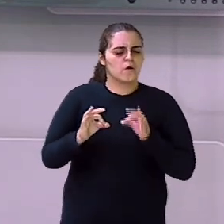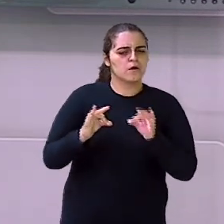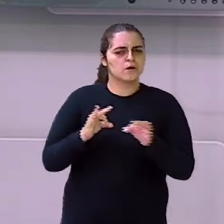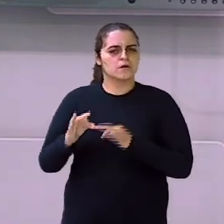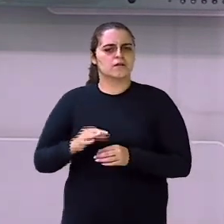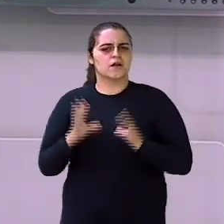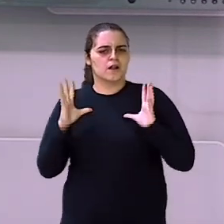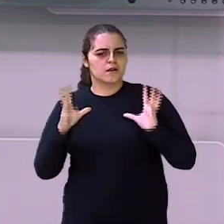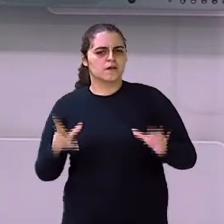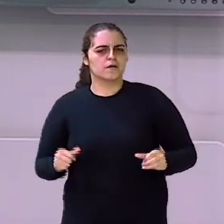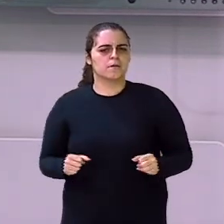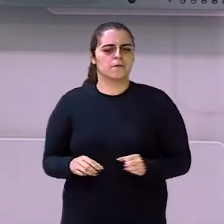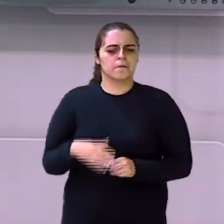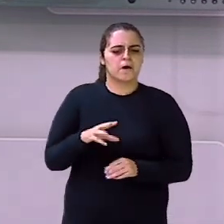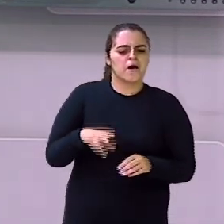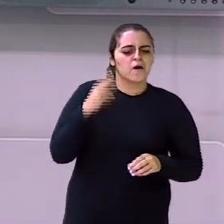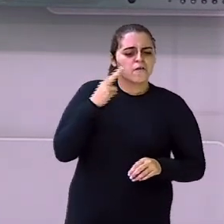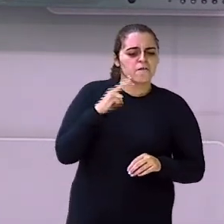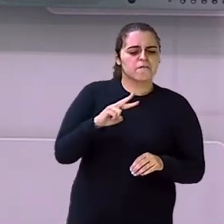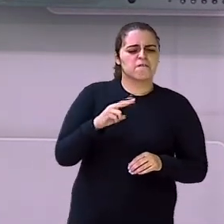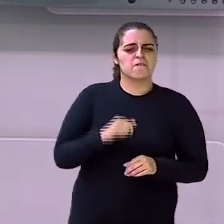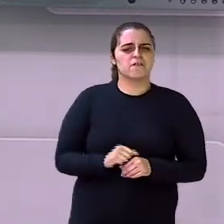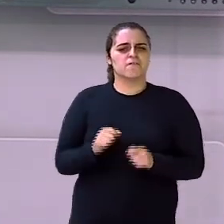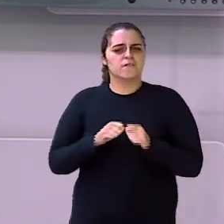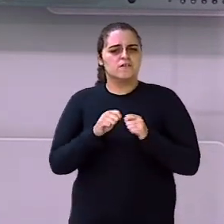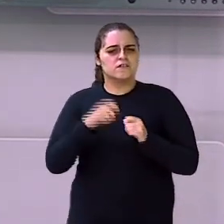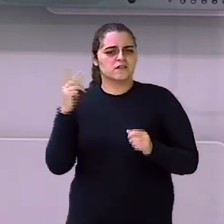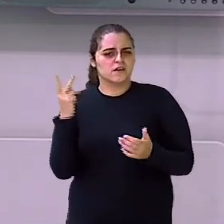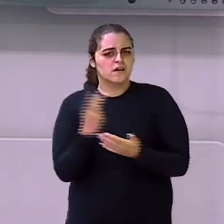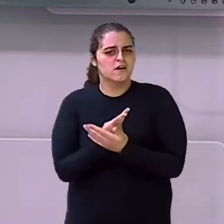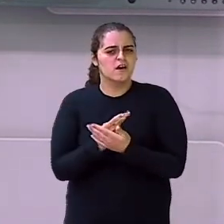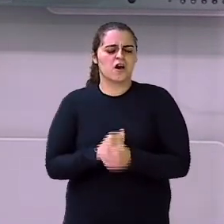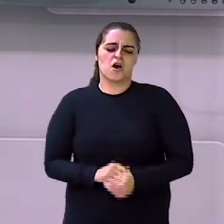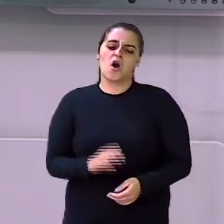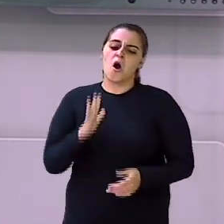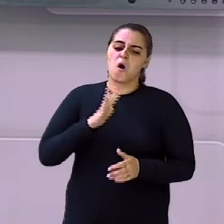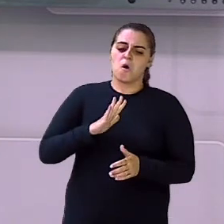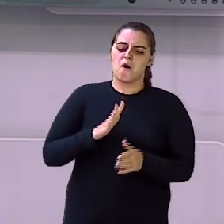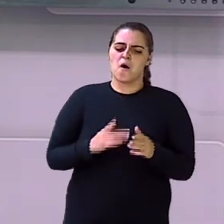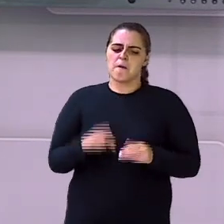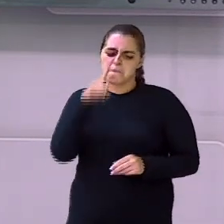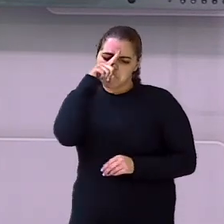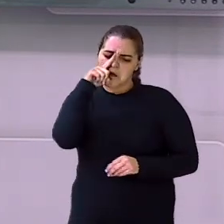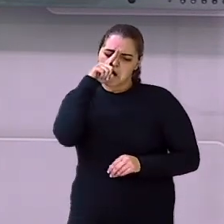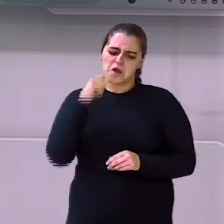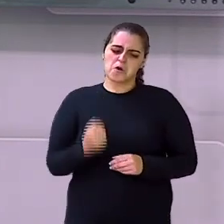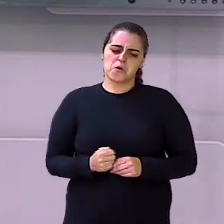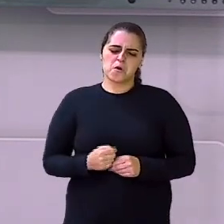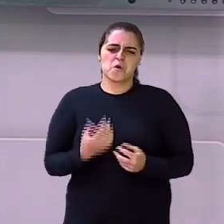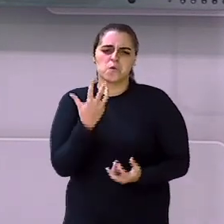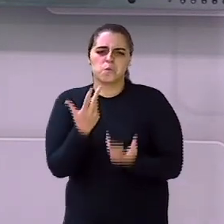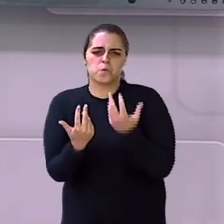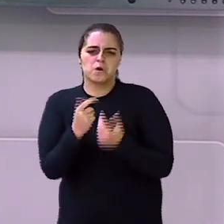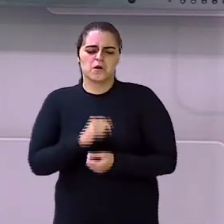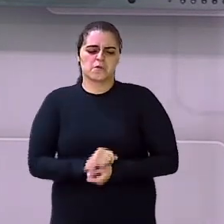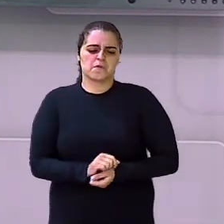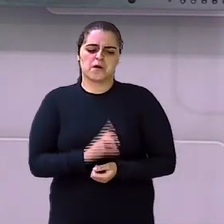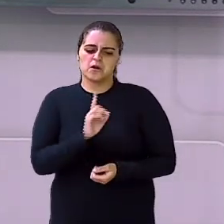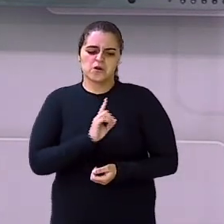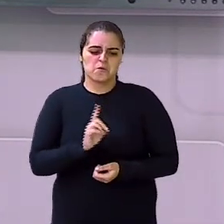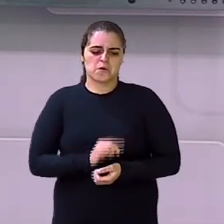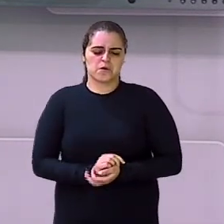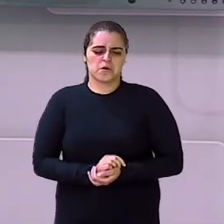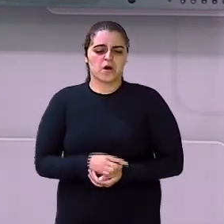fogueira Fala Não mamãe É perigoso Esse fogo O vento Pode espalhar E pode queimar Nossa Ibituruna Pode